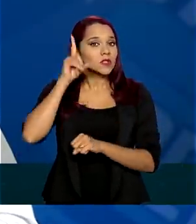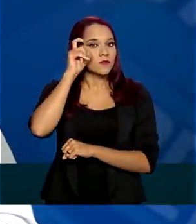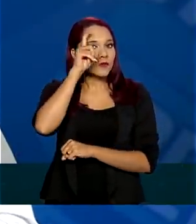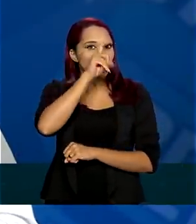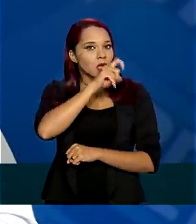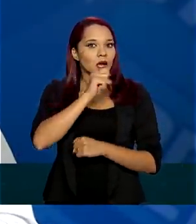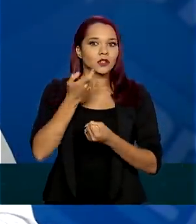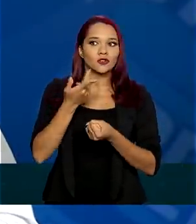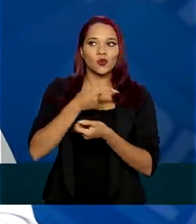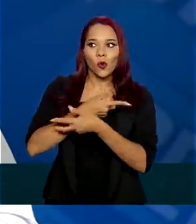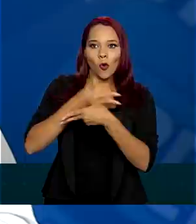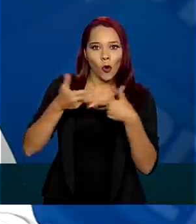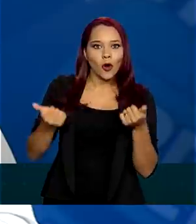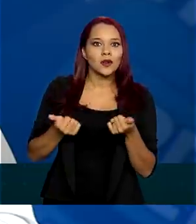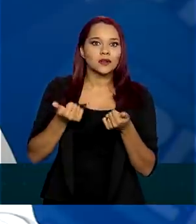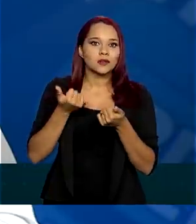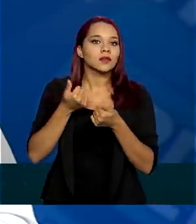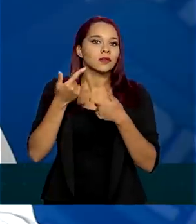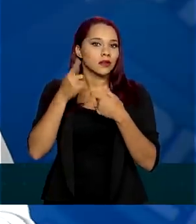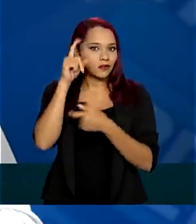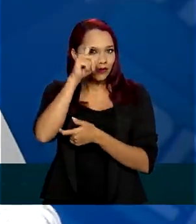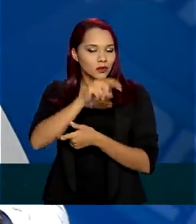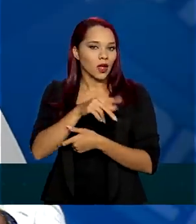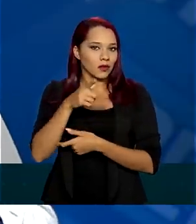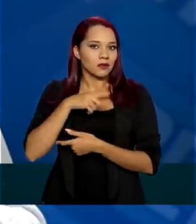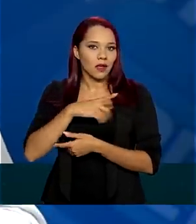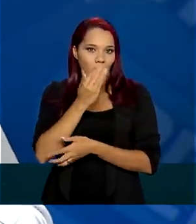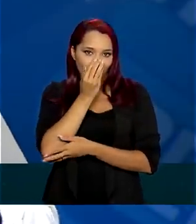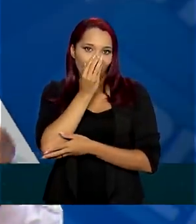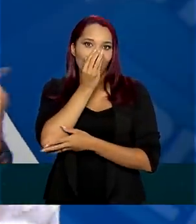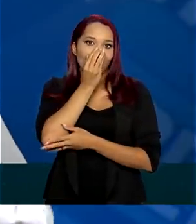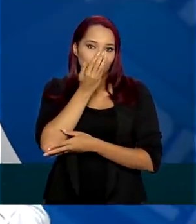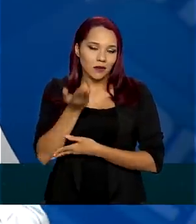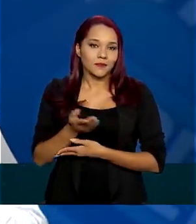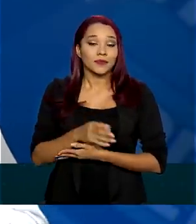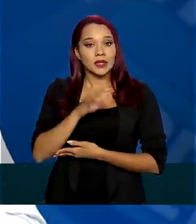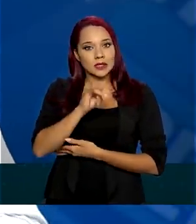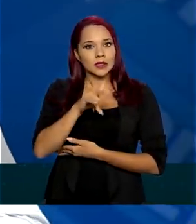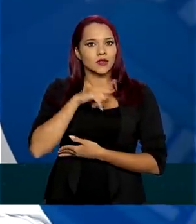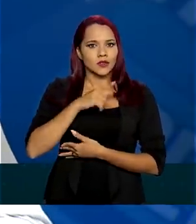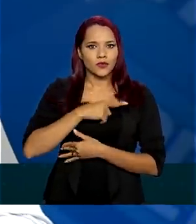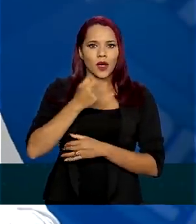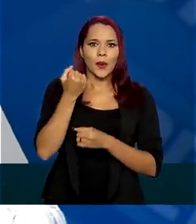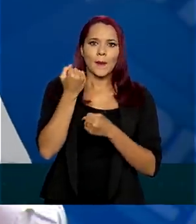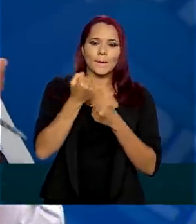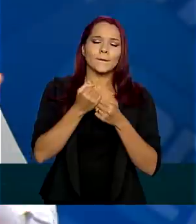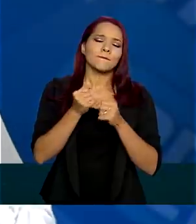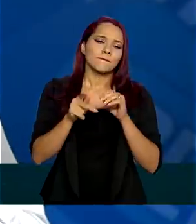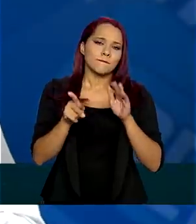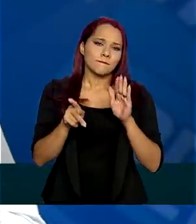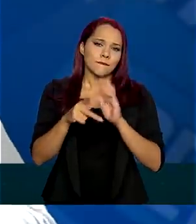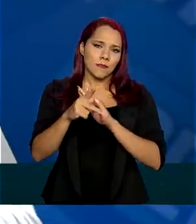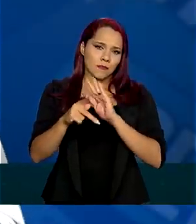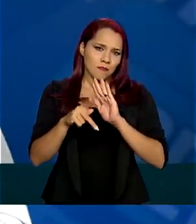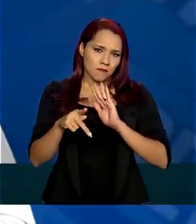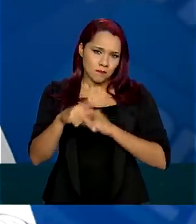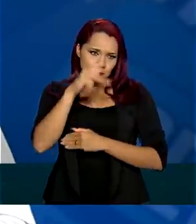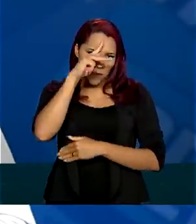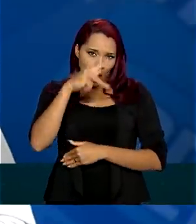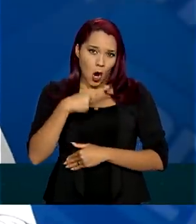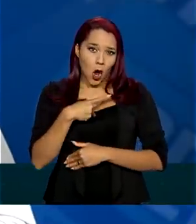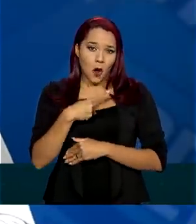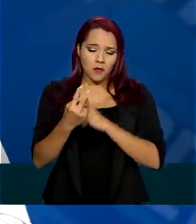abastecimento e de ventiladores. Eu acho que se a gente tiver o equipamento de proteção, tivesse os